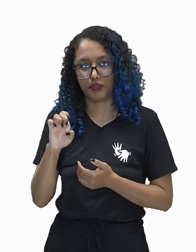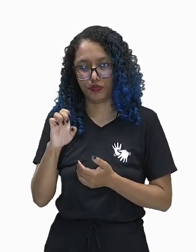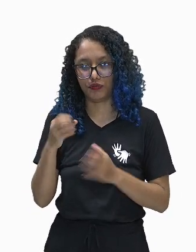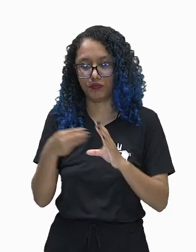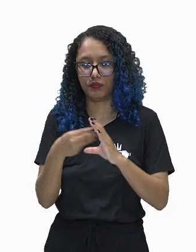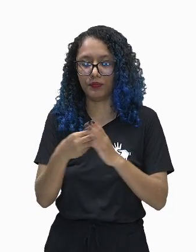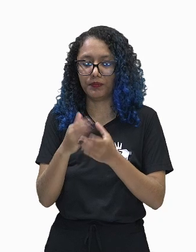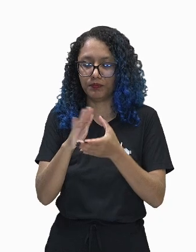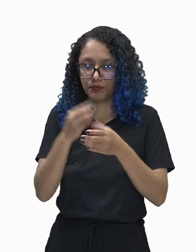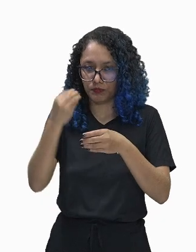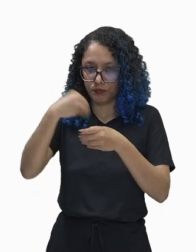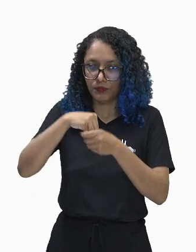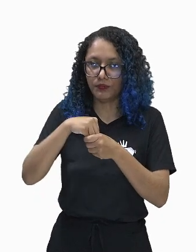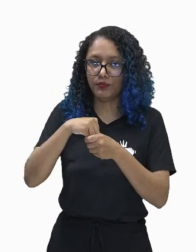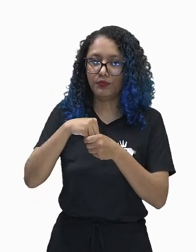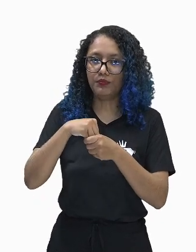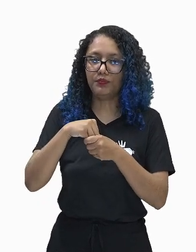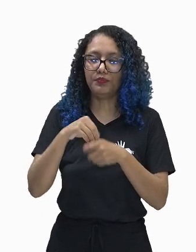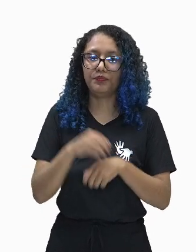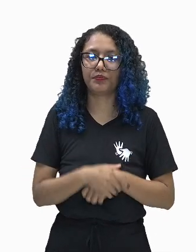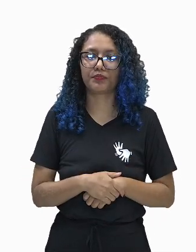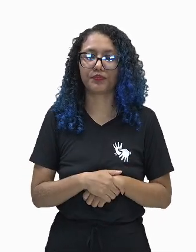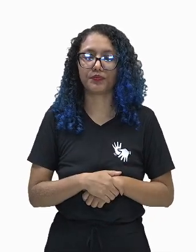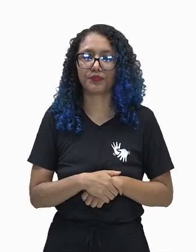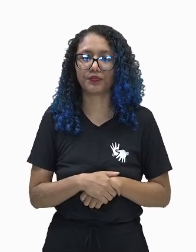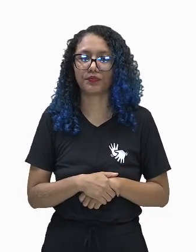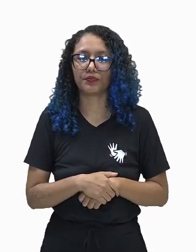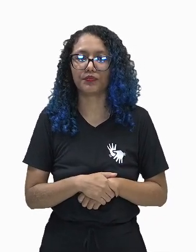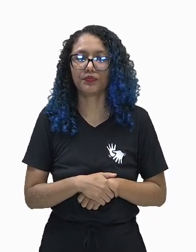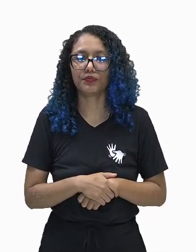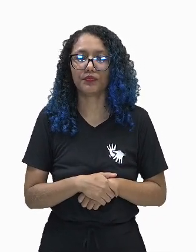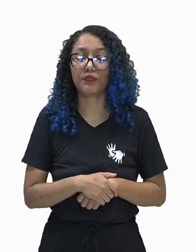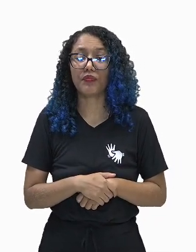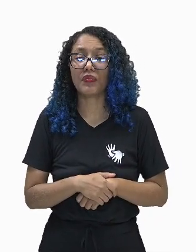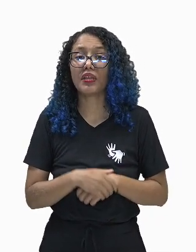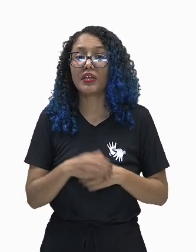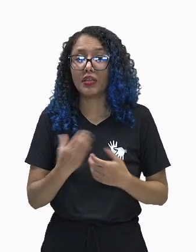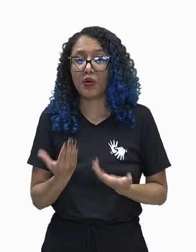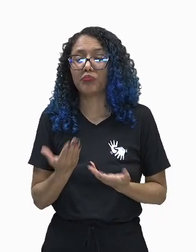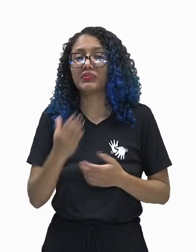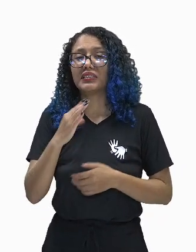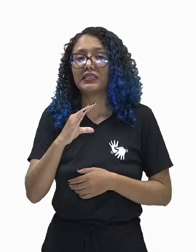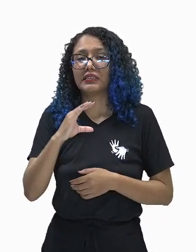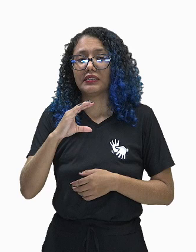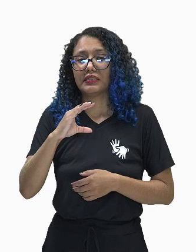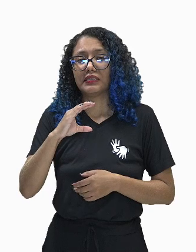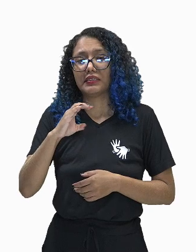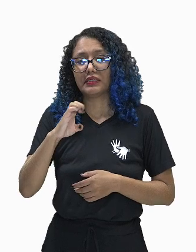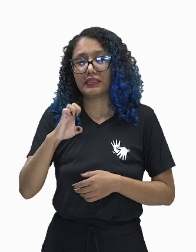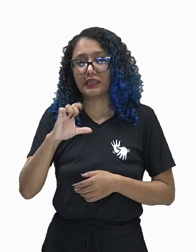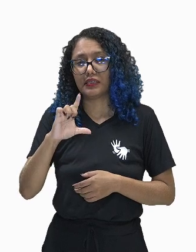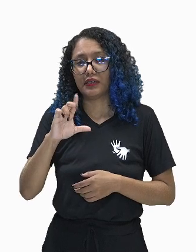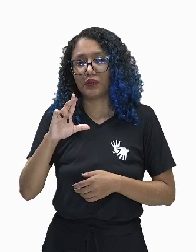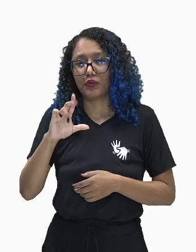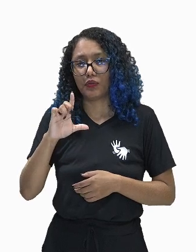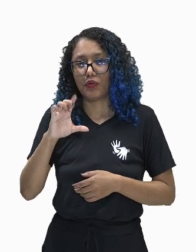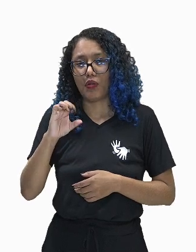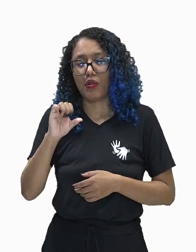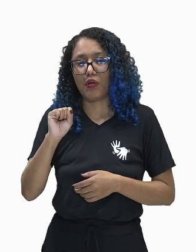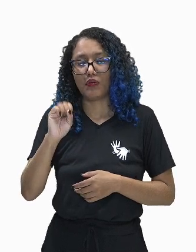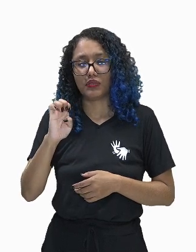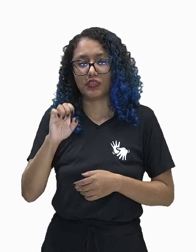em forma de composição de celulose, estará presente só nas células vegetais. E o